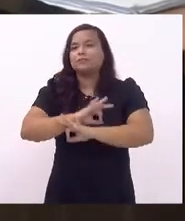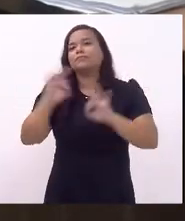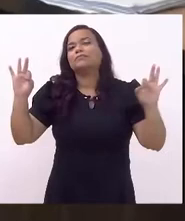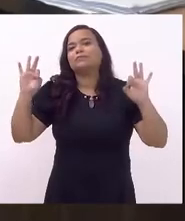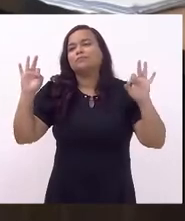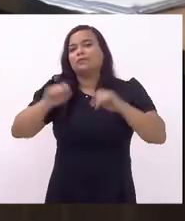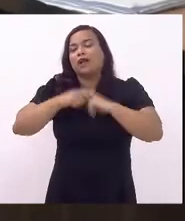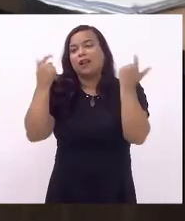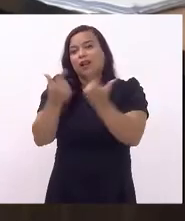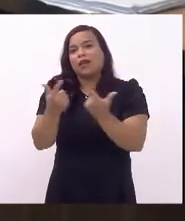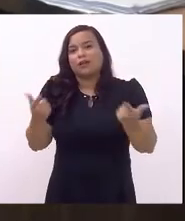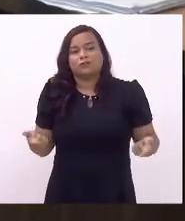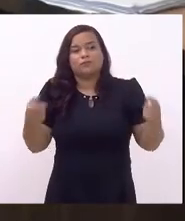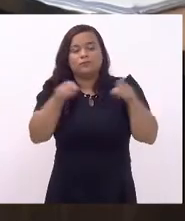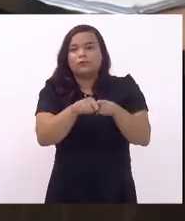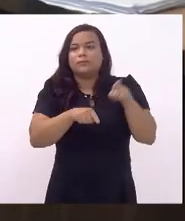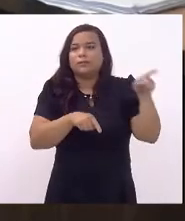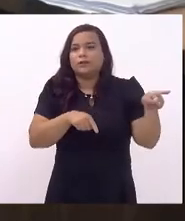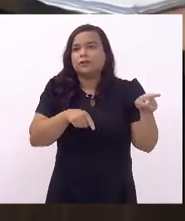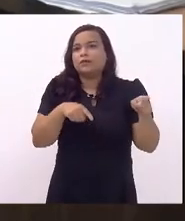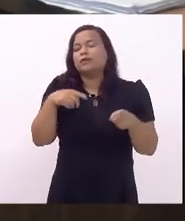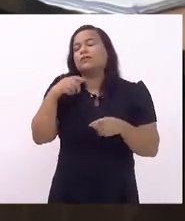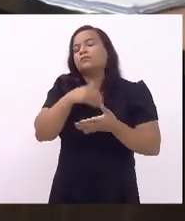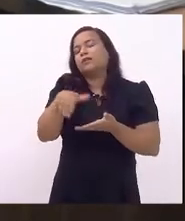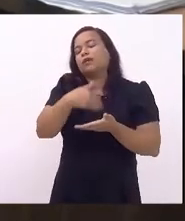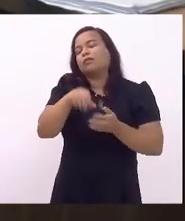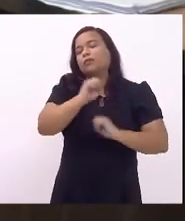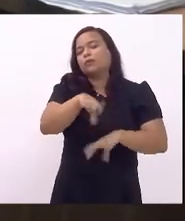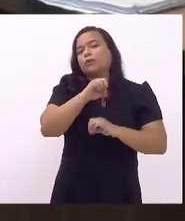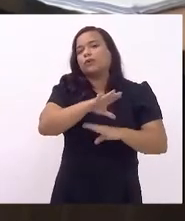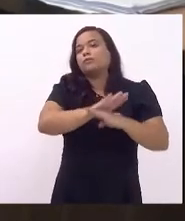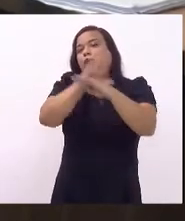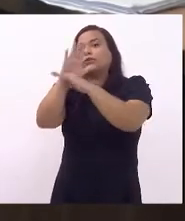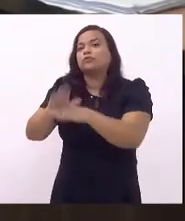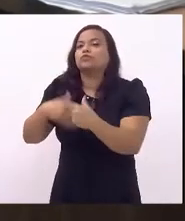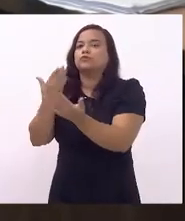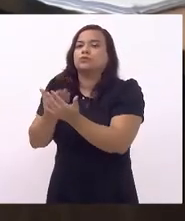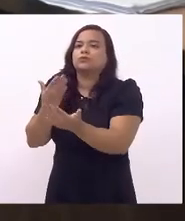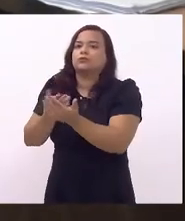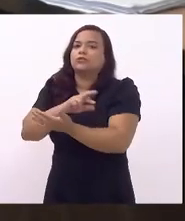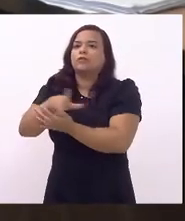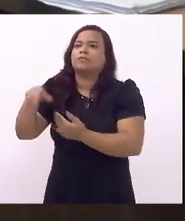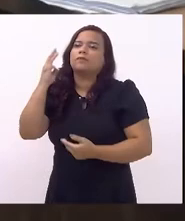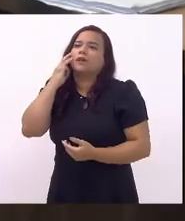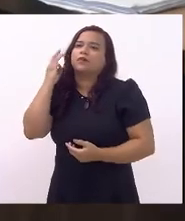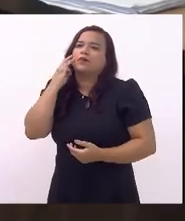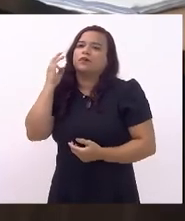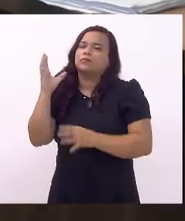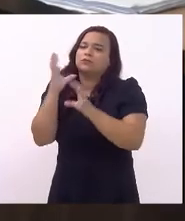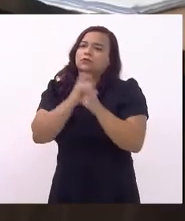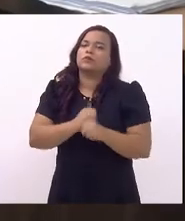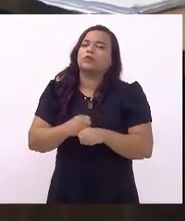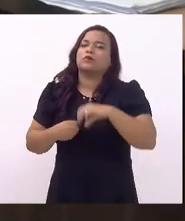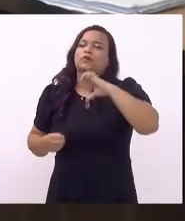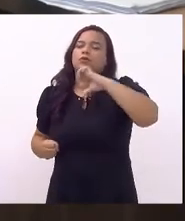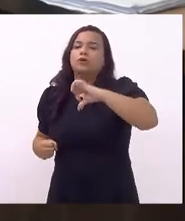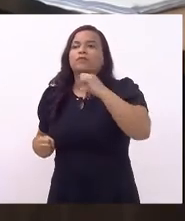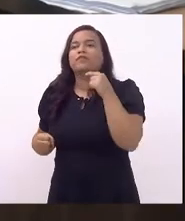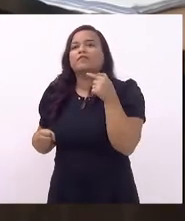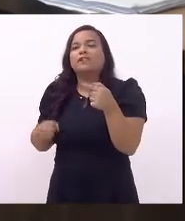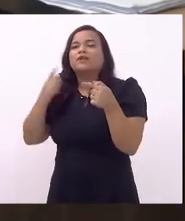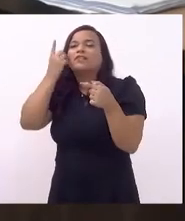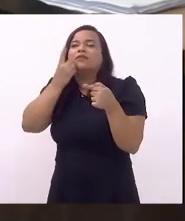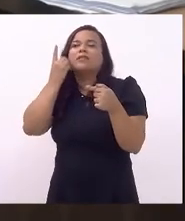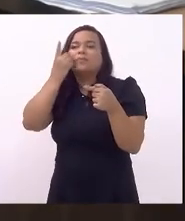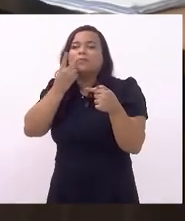Alerj com a Seduc, ela só tem revitalizado as nossas escolas, Valdeque. Foram 97 deputados